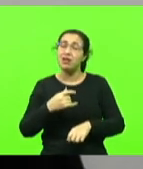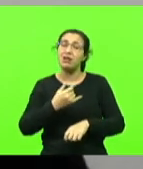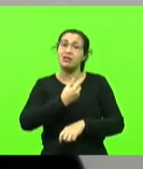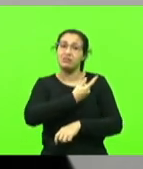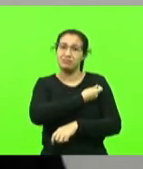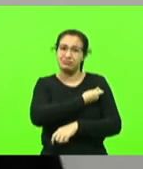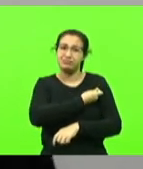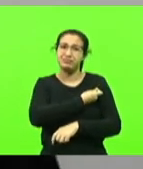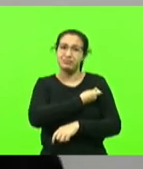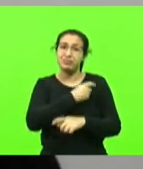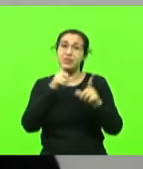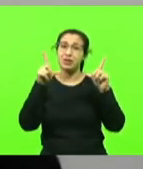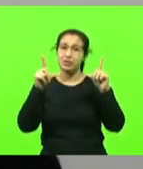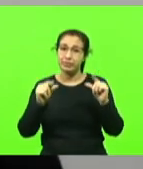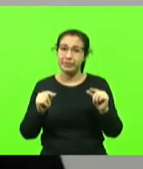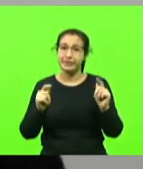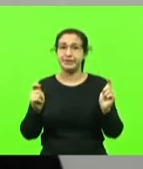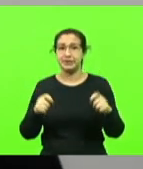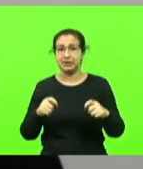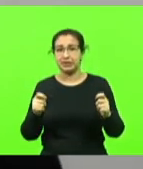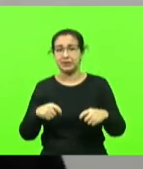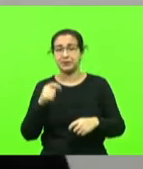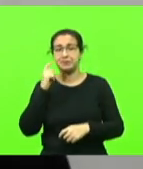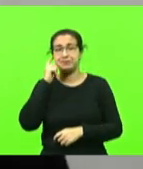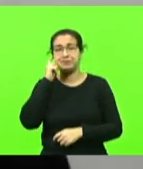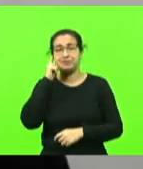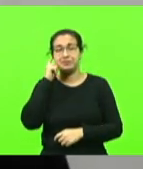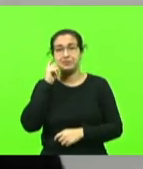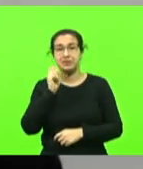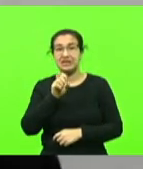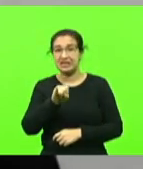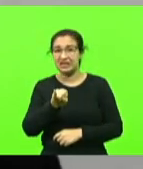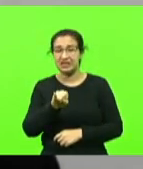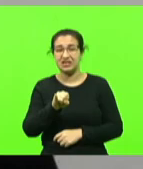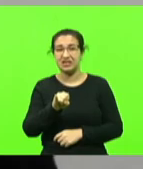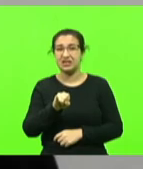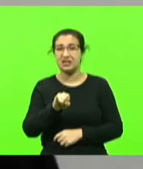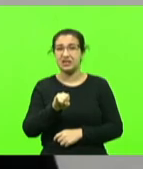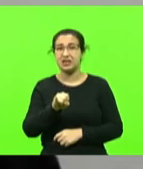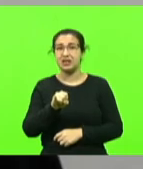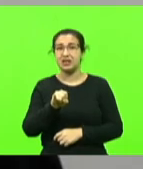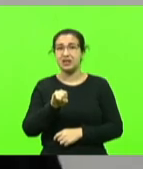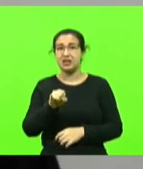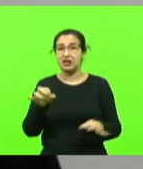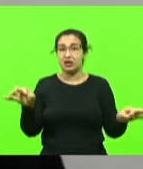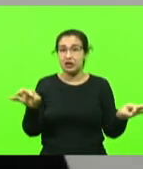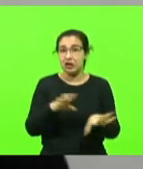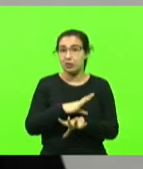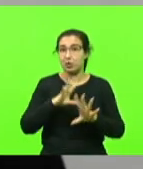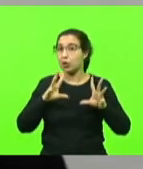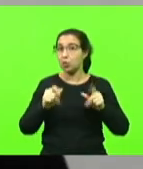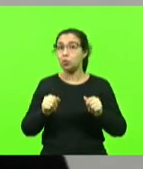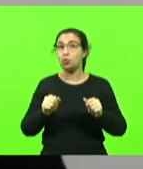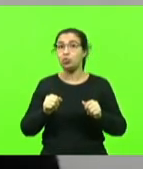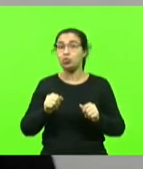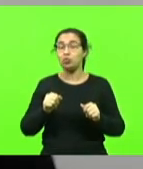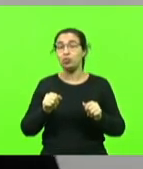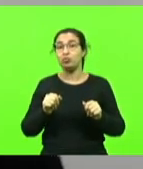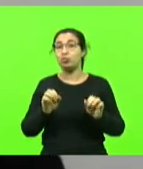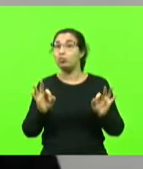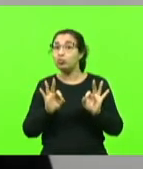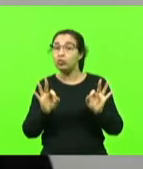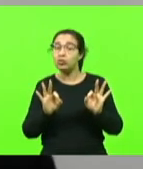menos para minimizar isso. se não resolve de forma absoluta, mas ajuda,